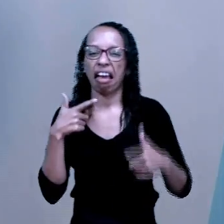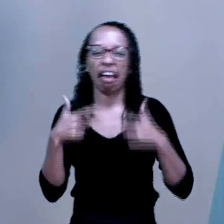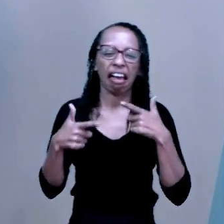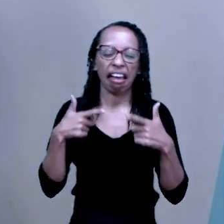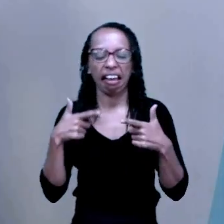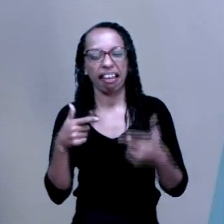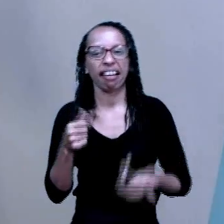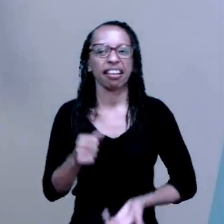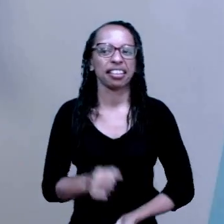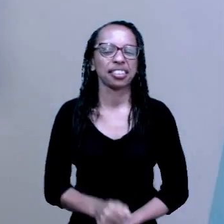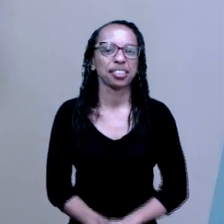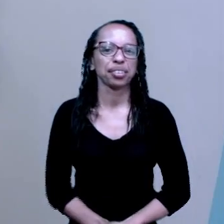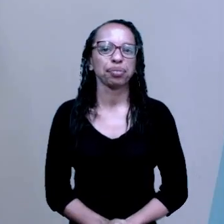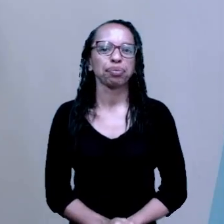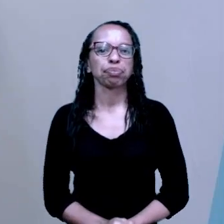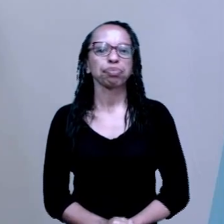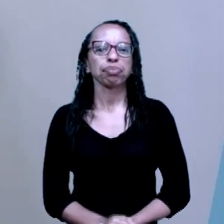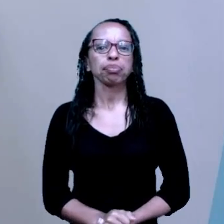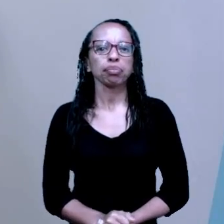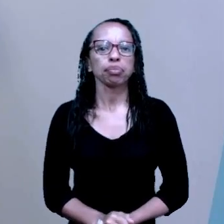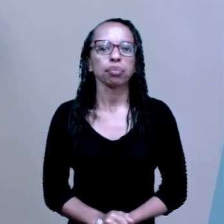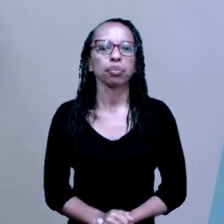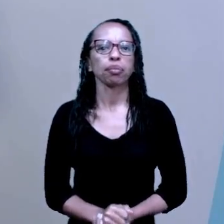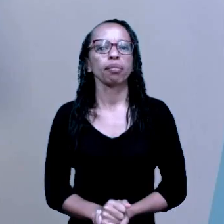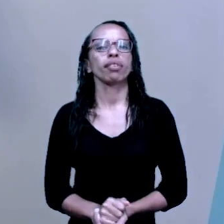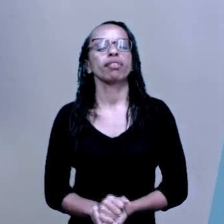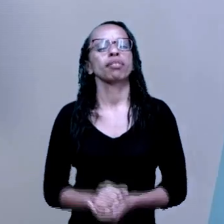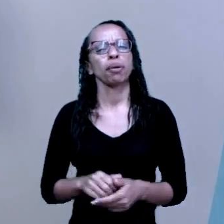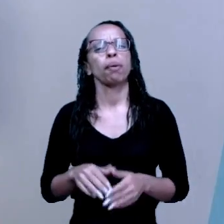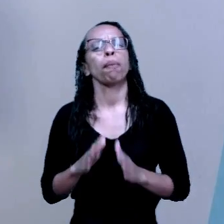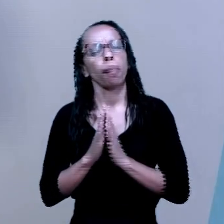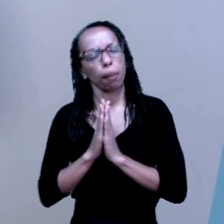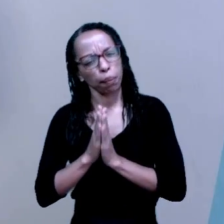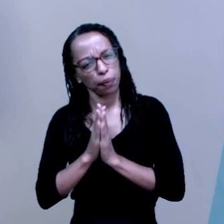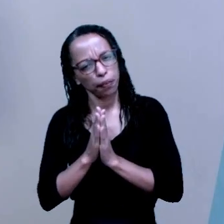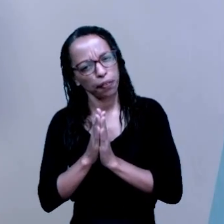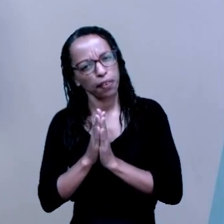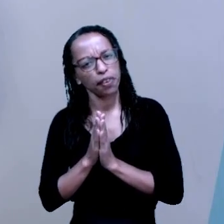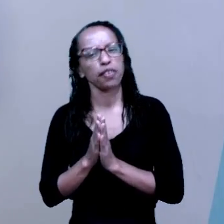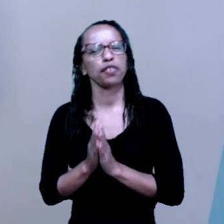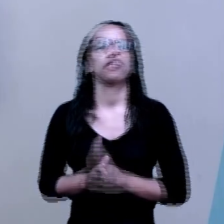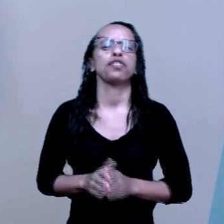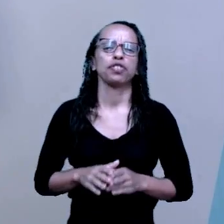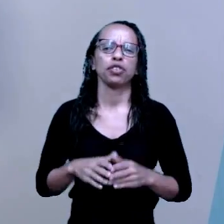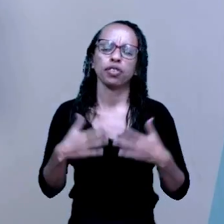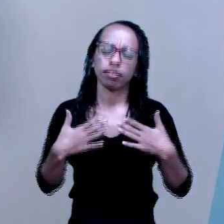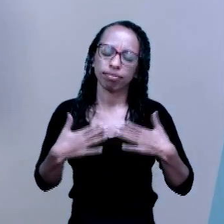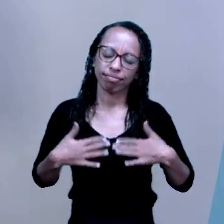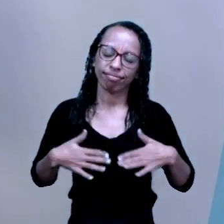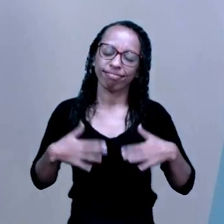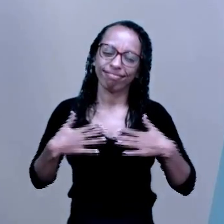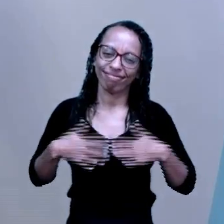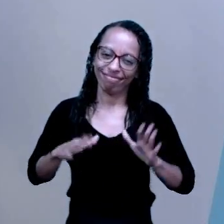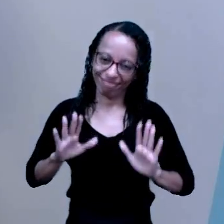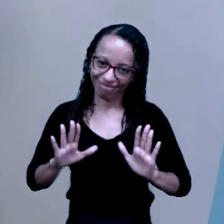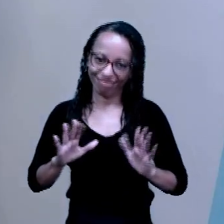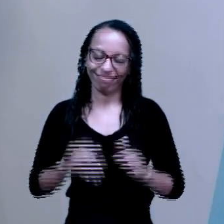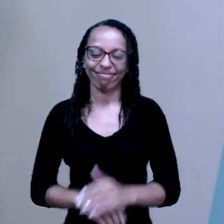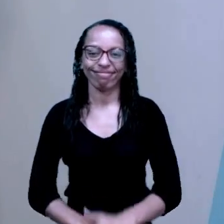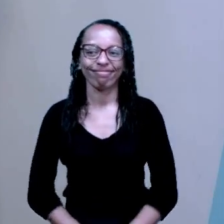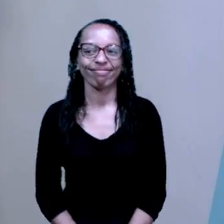gargalhando. Peçam que vocês segurem essa questão do humor para a gente trabalhar nesta aula e nas próximas.